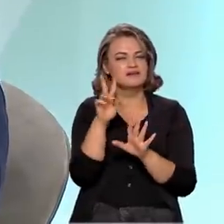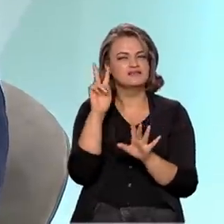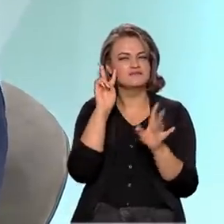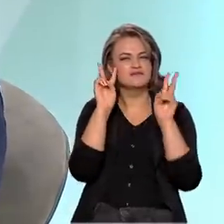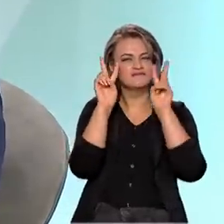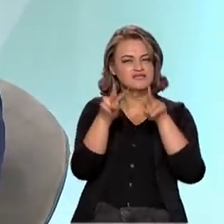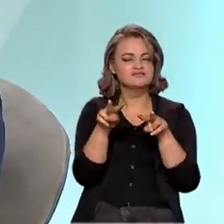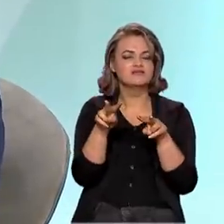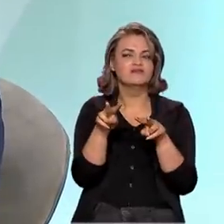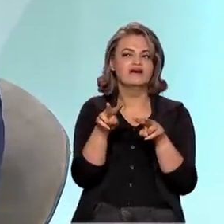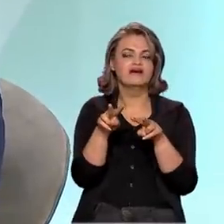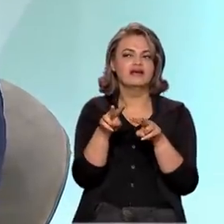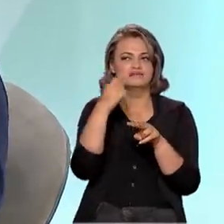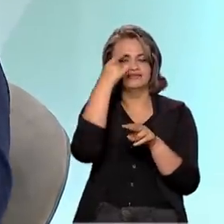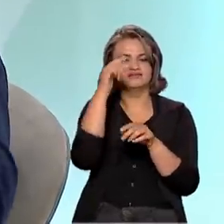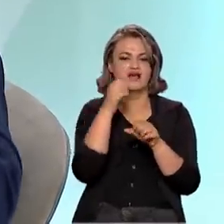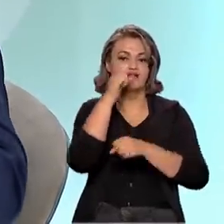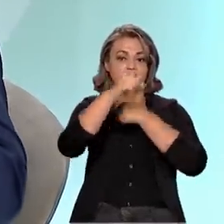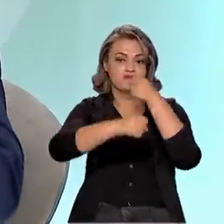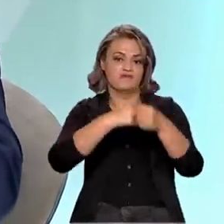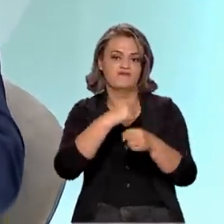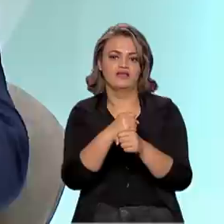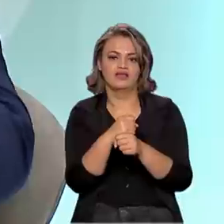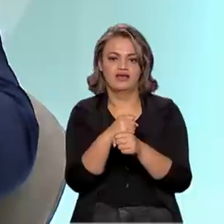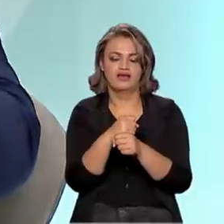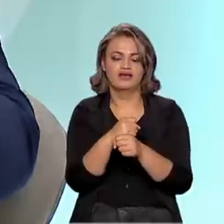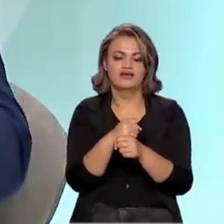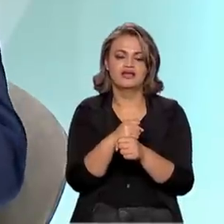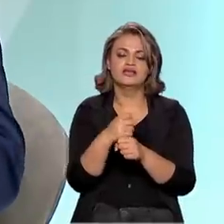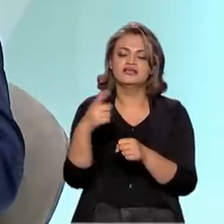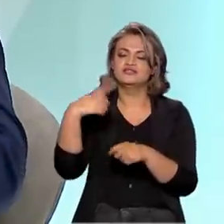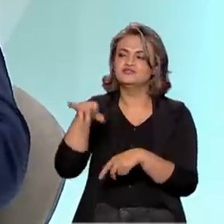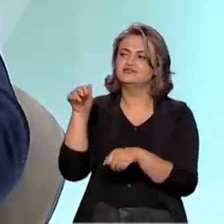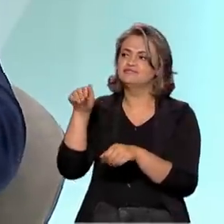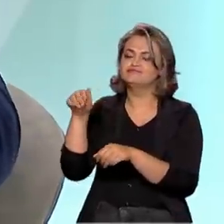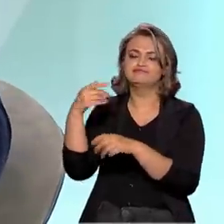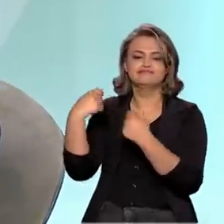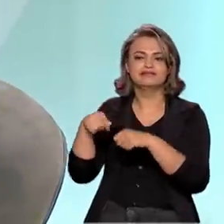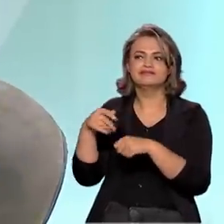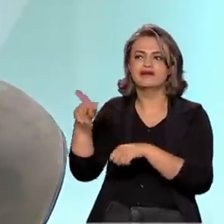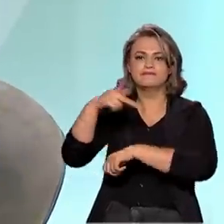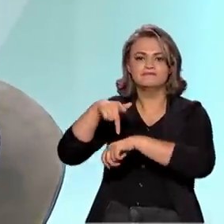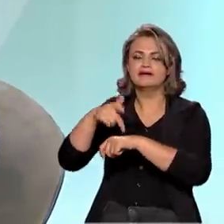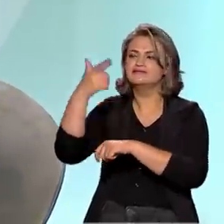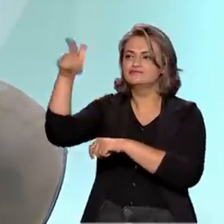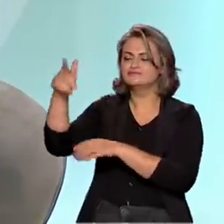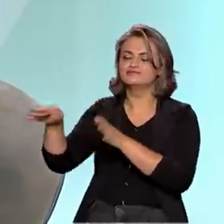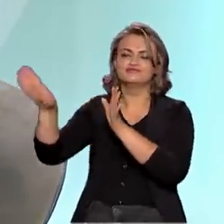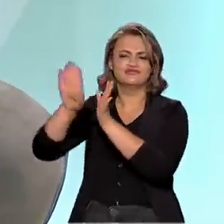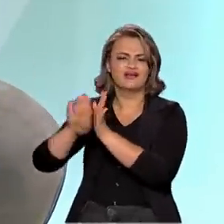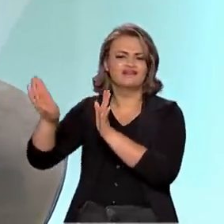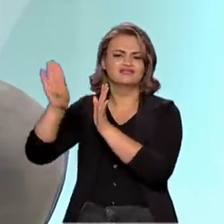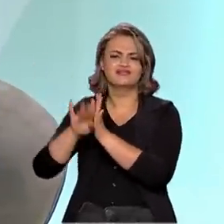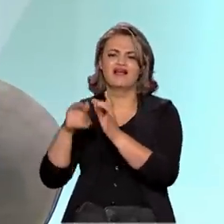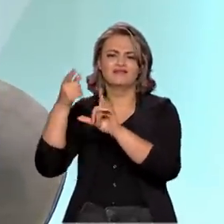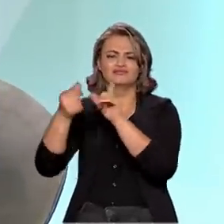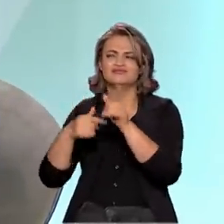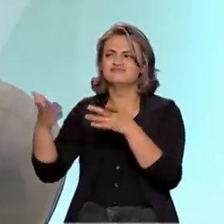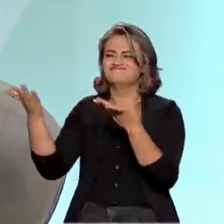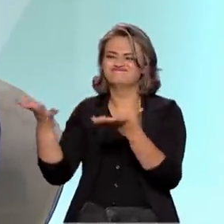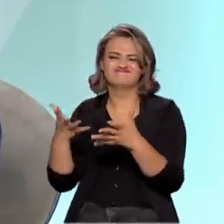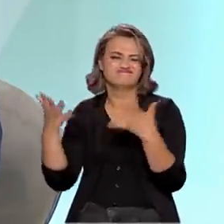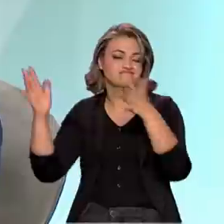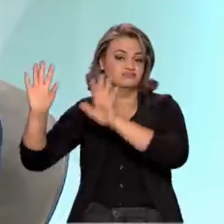é principalmente para o ano que vem, para que a gente não precisa mais importar vacinas, todo esse problema de custo, problema de logística,